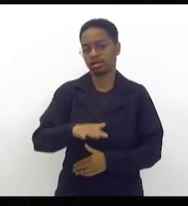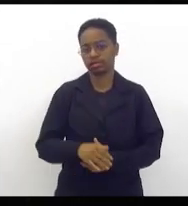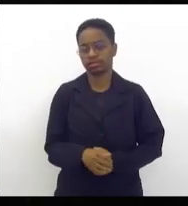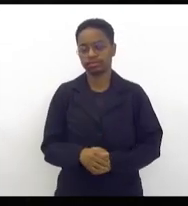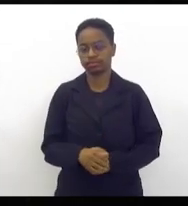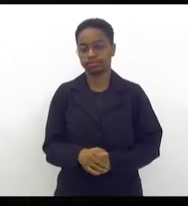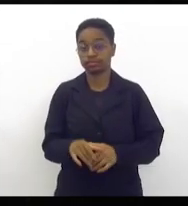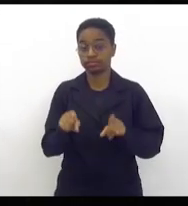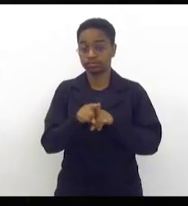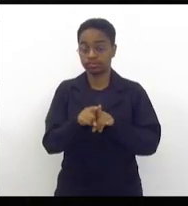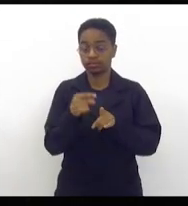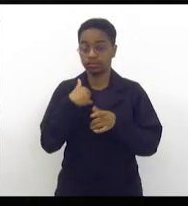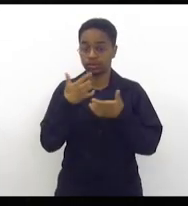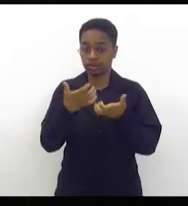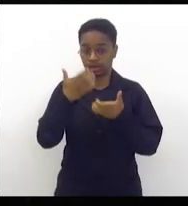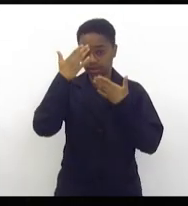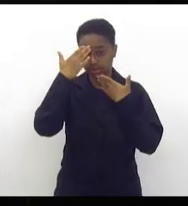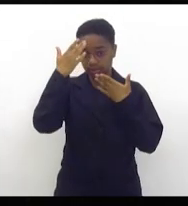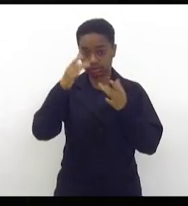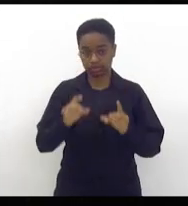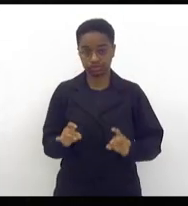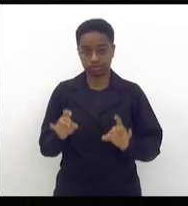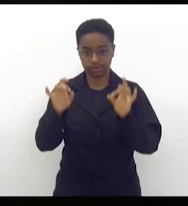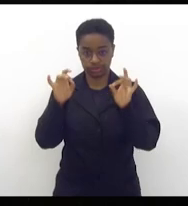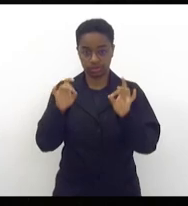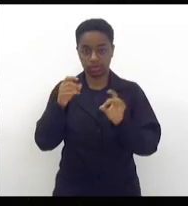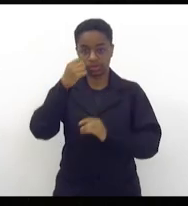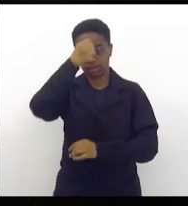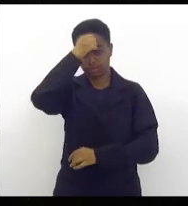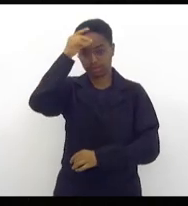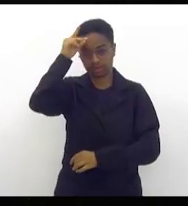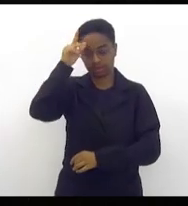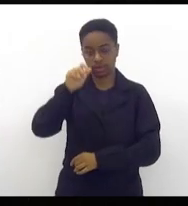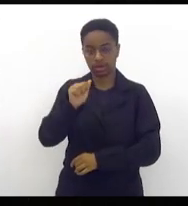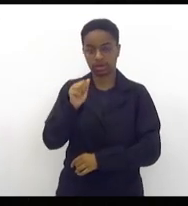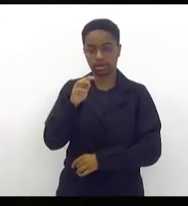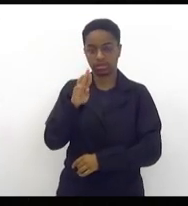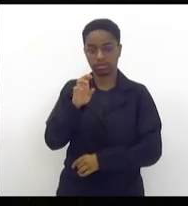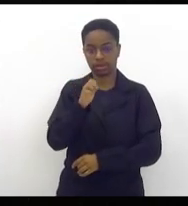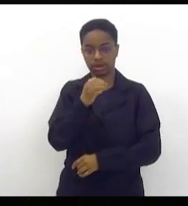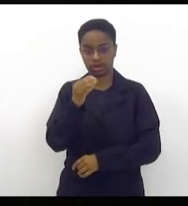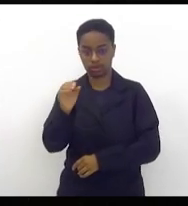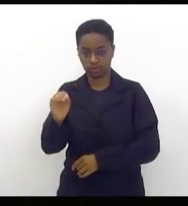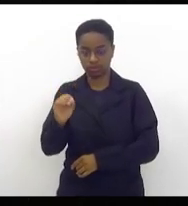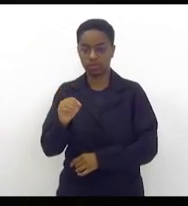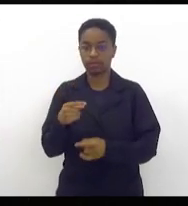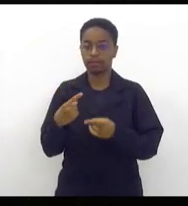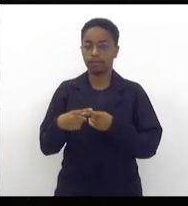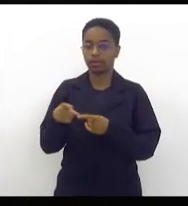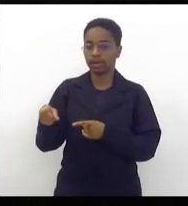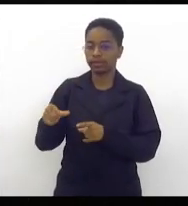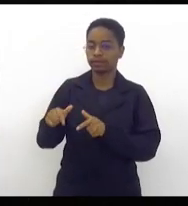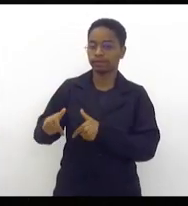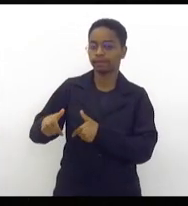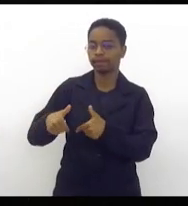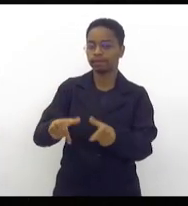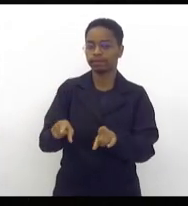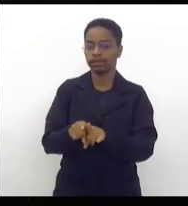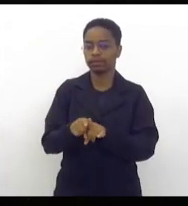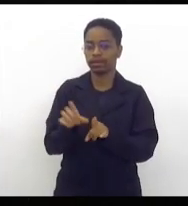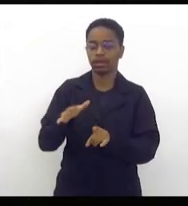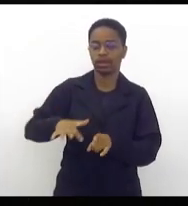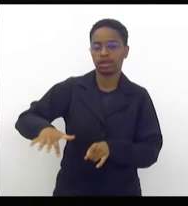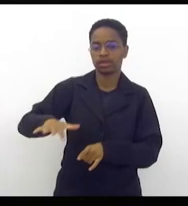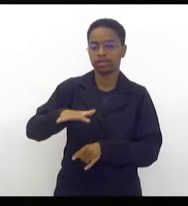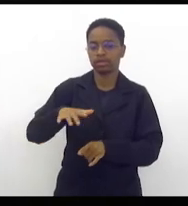Quero aqui fazer um agradecimento especial também ao nosso prefeito, ao Abraão Davi Neto, porque ele intensificou também em toda a região,